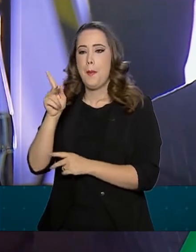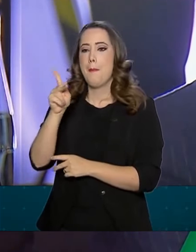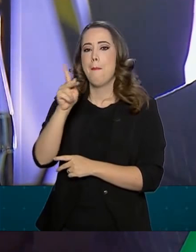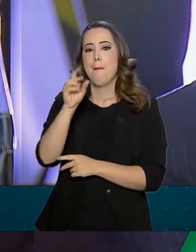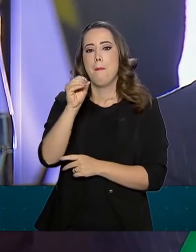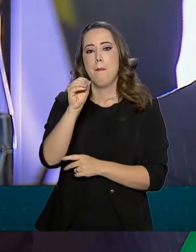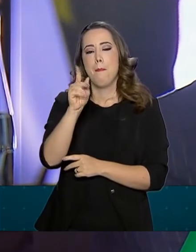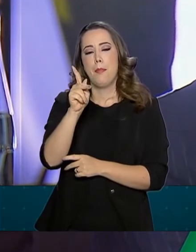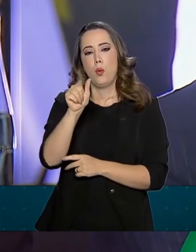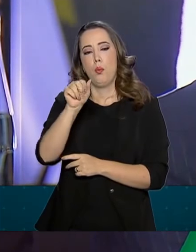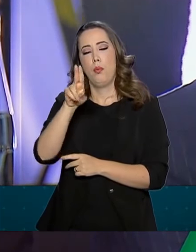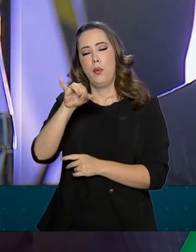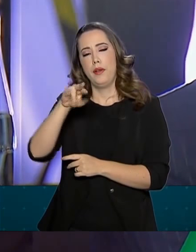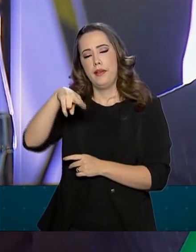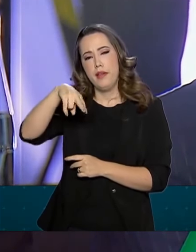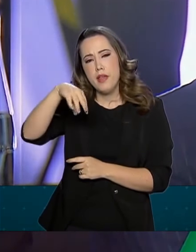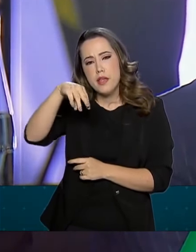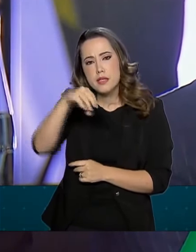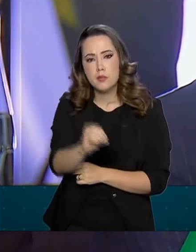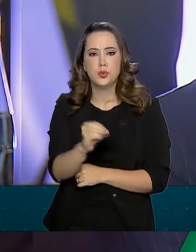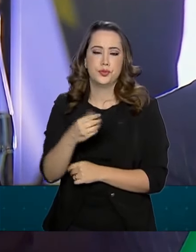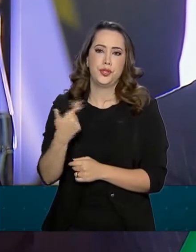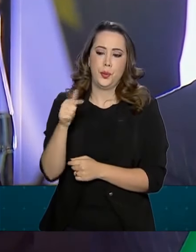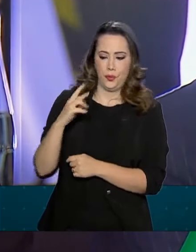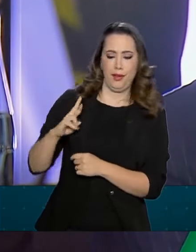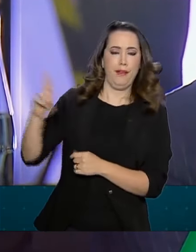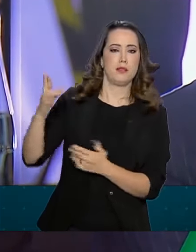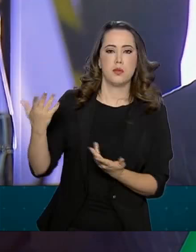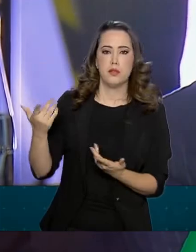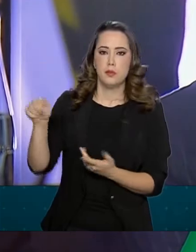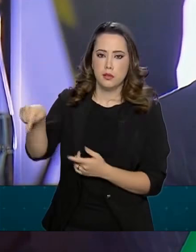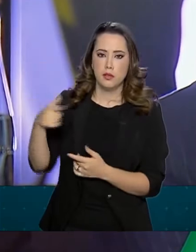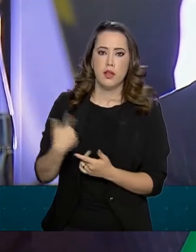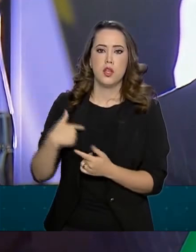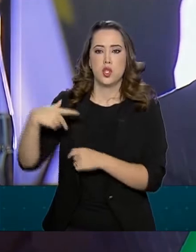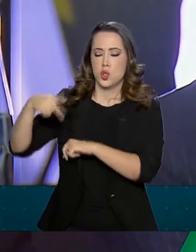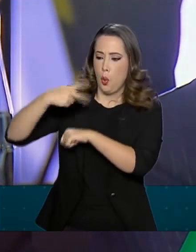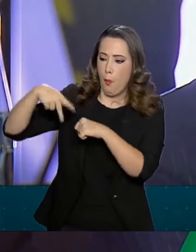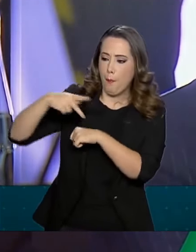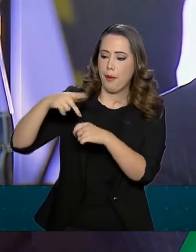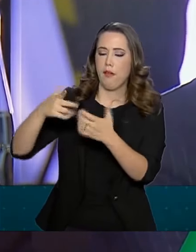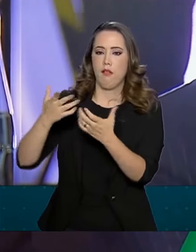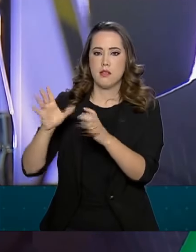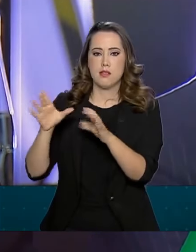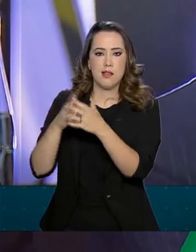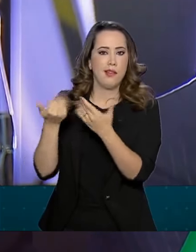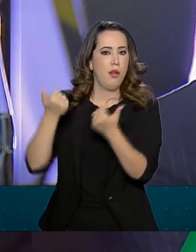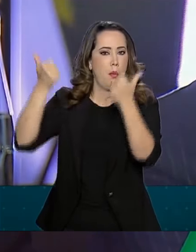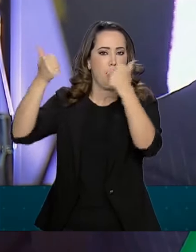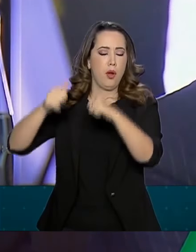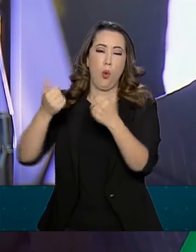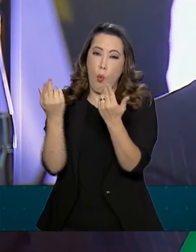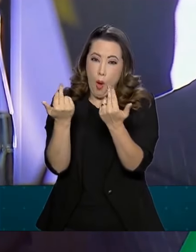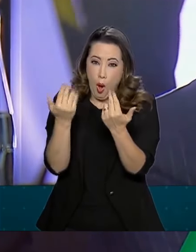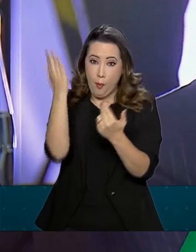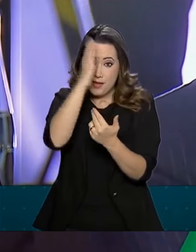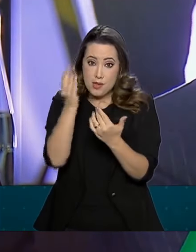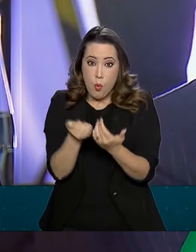projeto de poder de um partido que não tinha limites. Quase afundaram o Brasil nesse populismo.